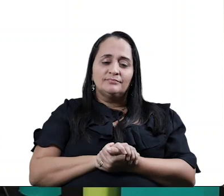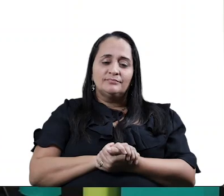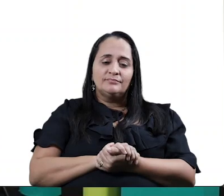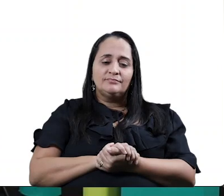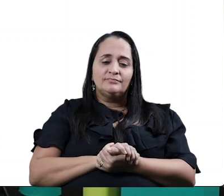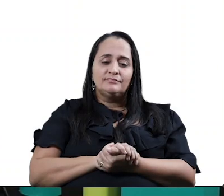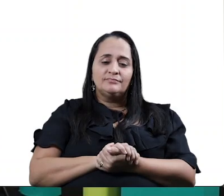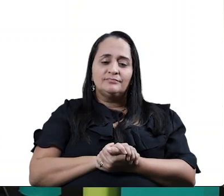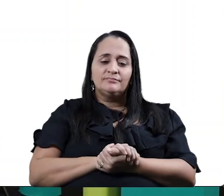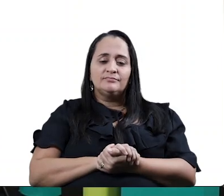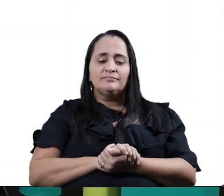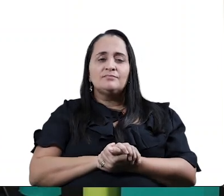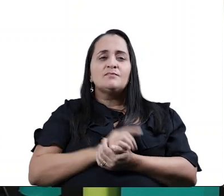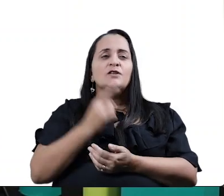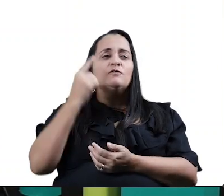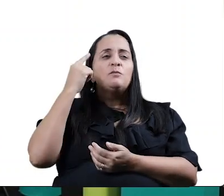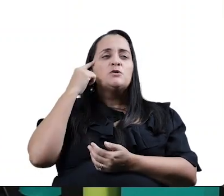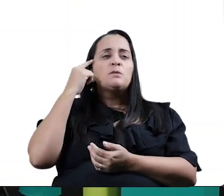Vamos pensar.